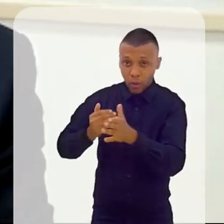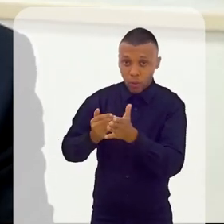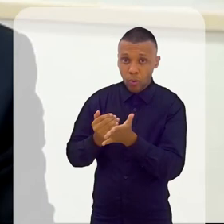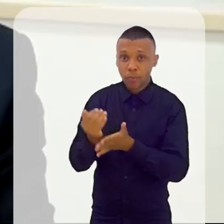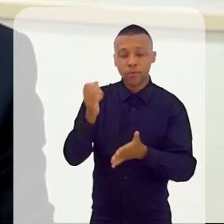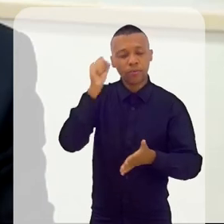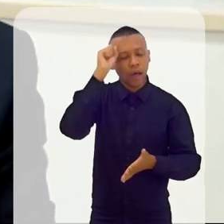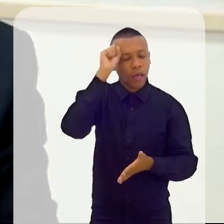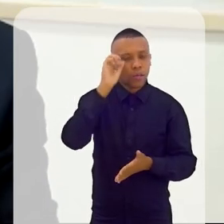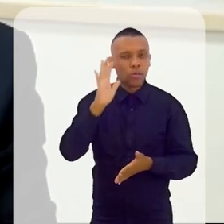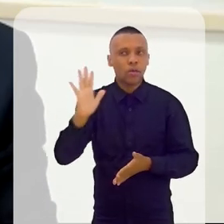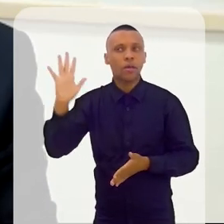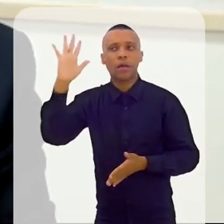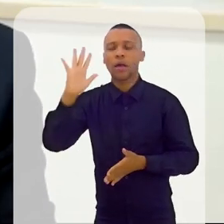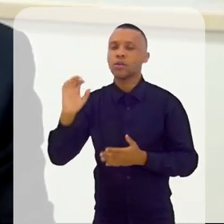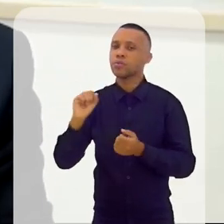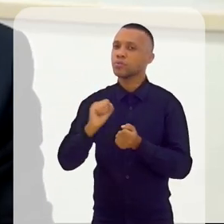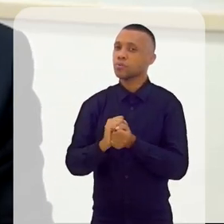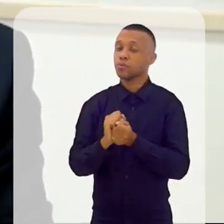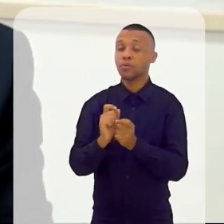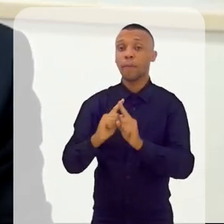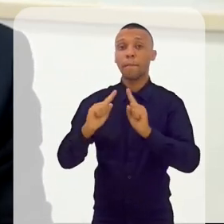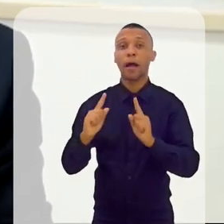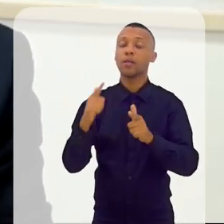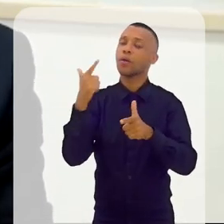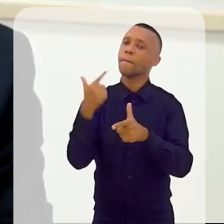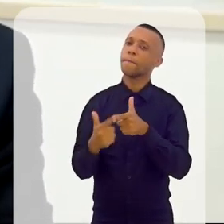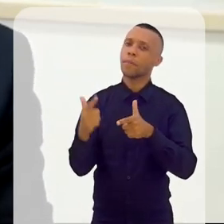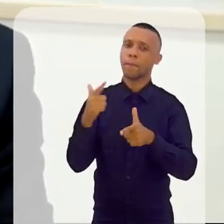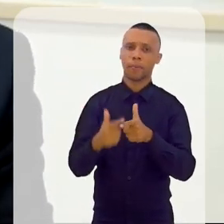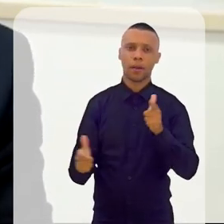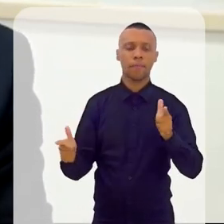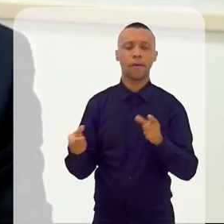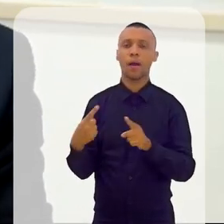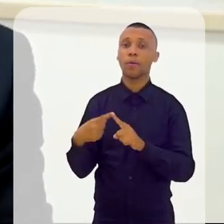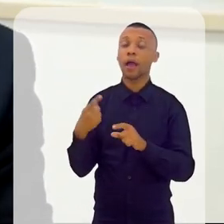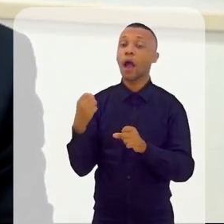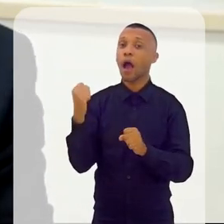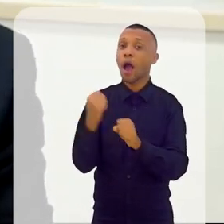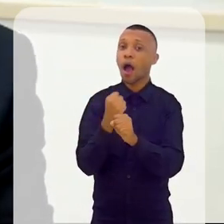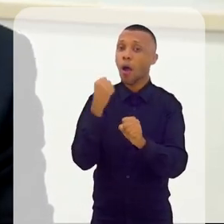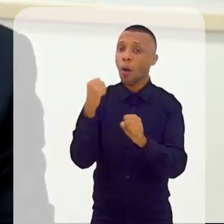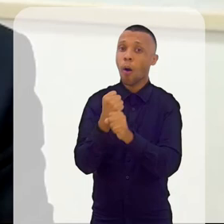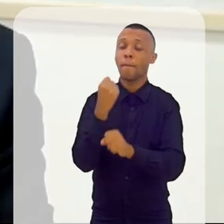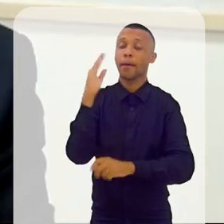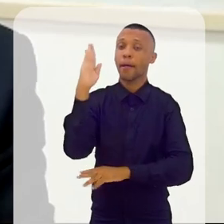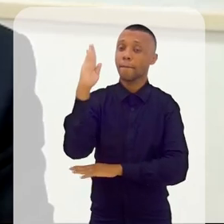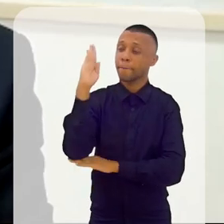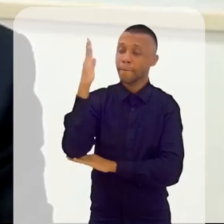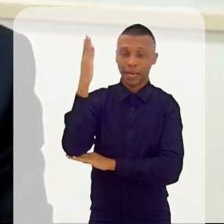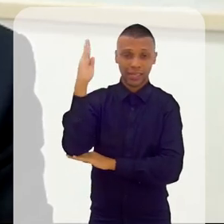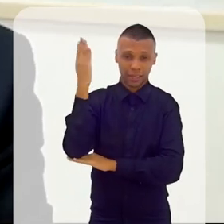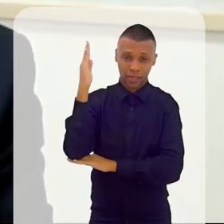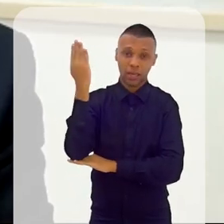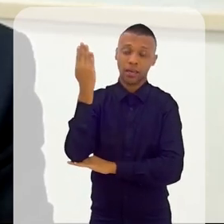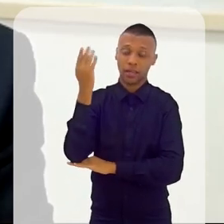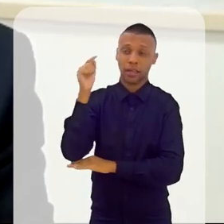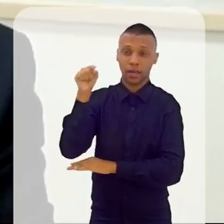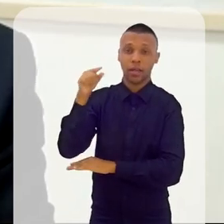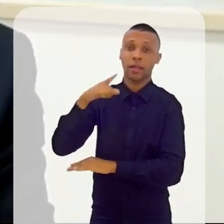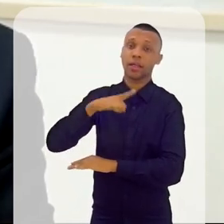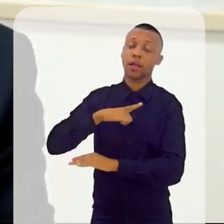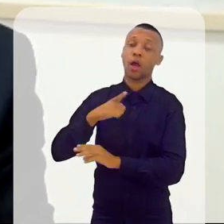comigo. Só que era problemático, porque a obra era toda feita em madeira, e a madeira